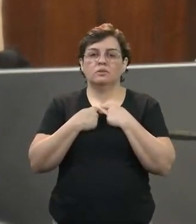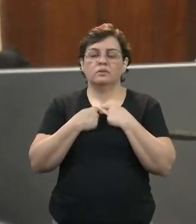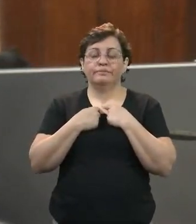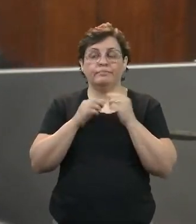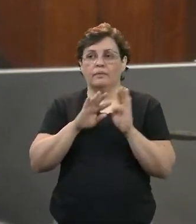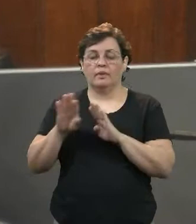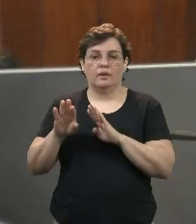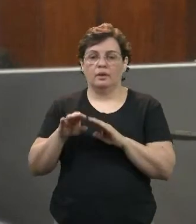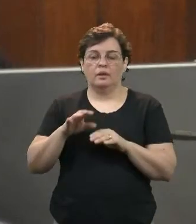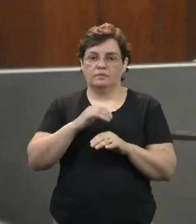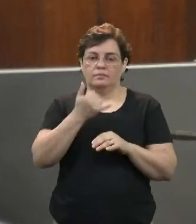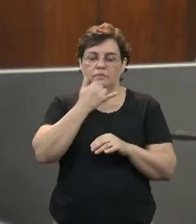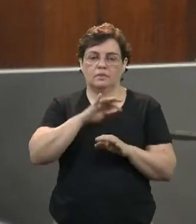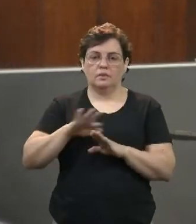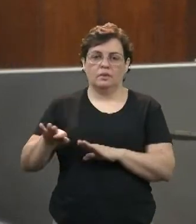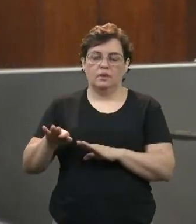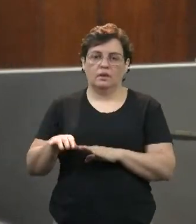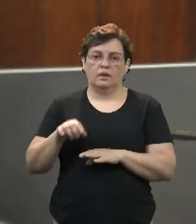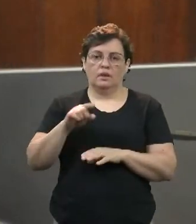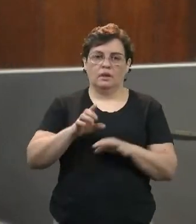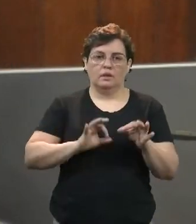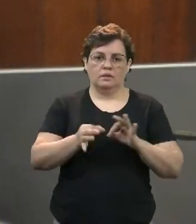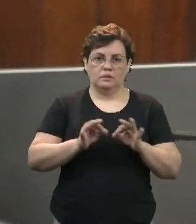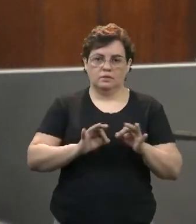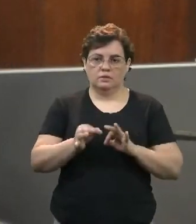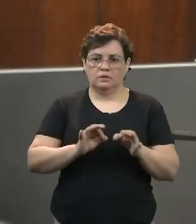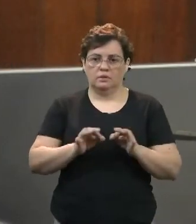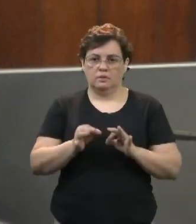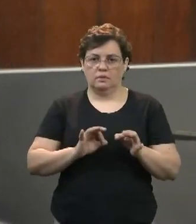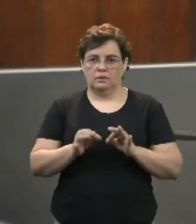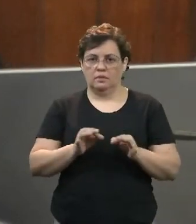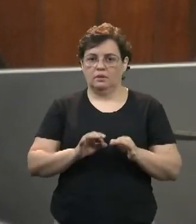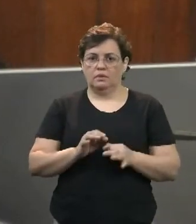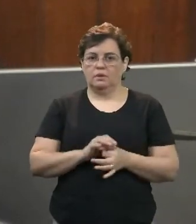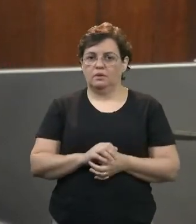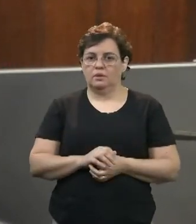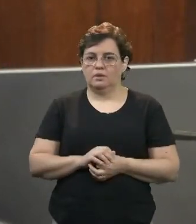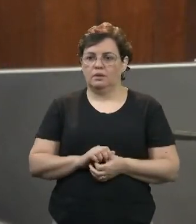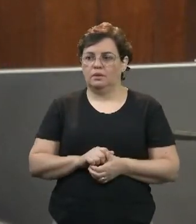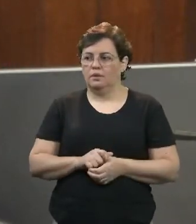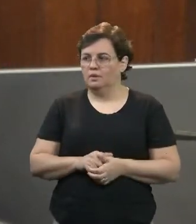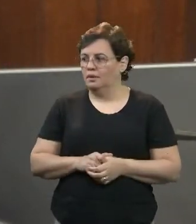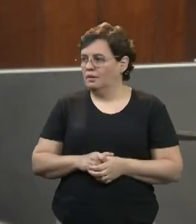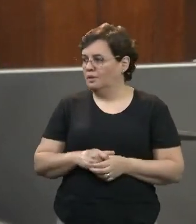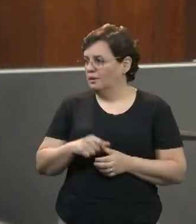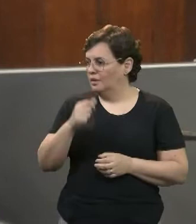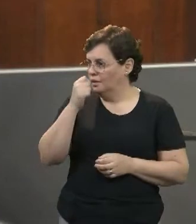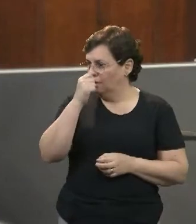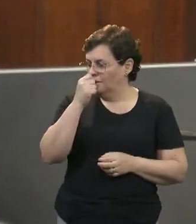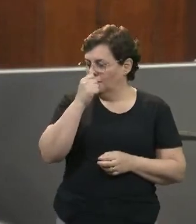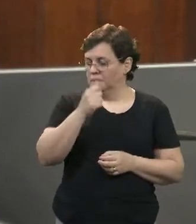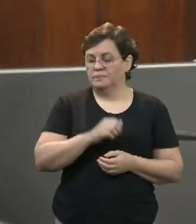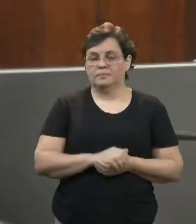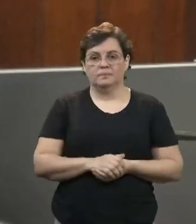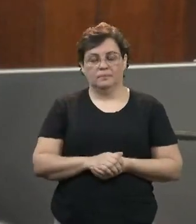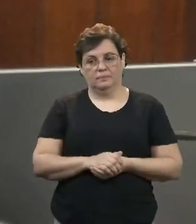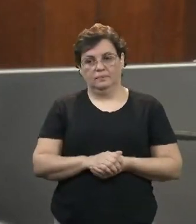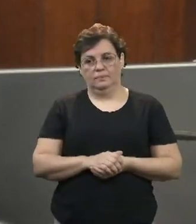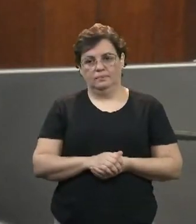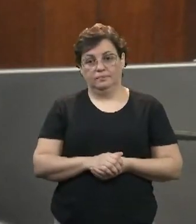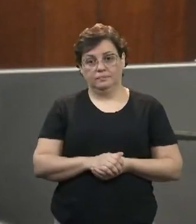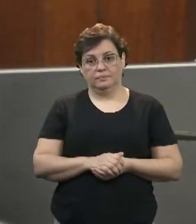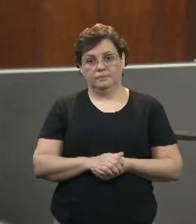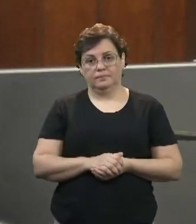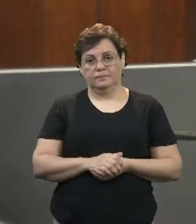equivocado, que algum assessor do prefeito induziu a com que ele fizesse isso, porque nós achávamos que isso tinha sido